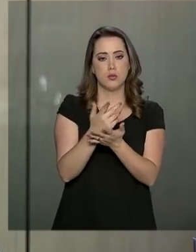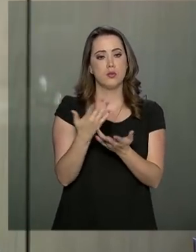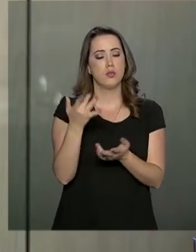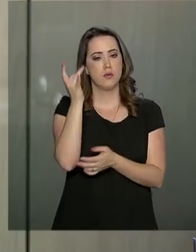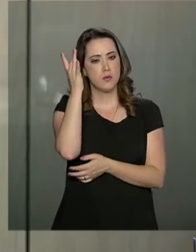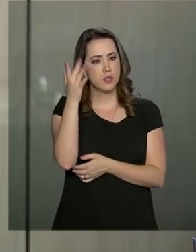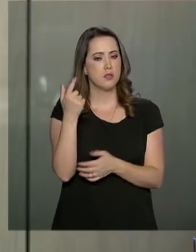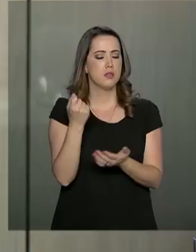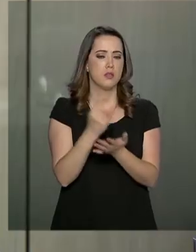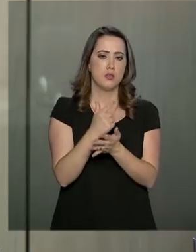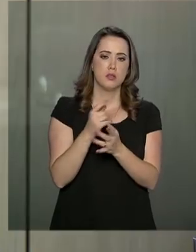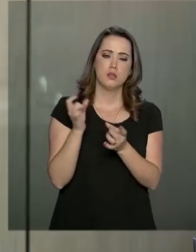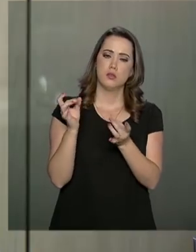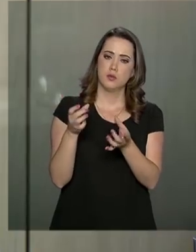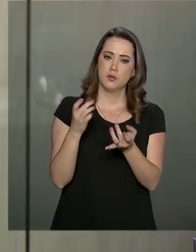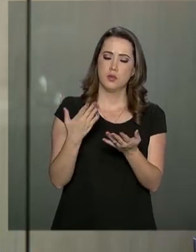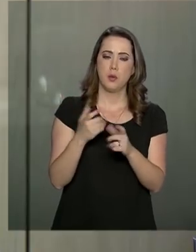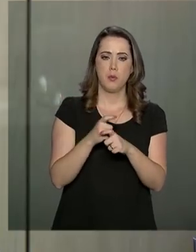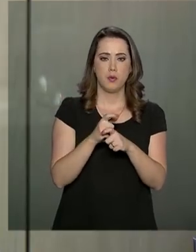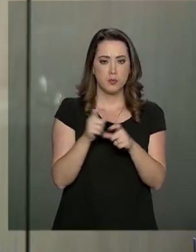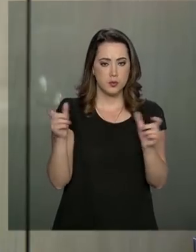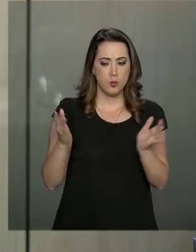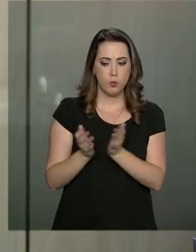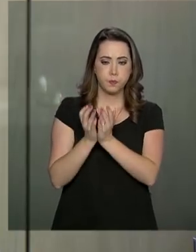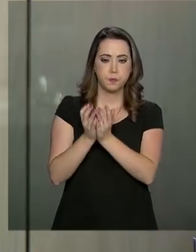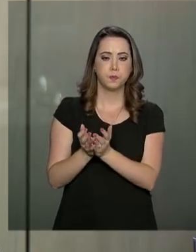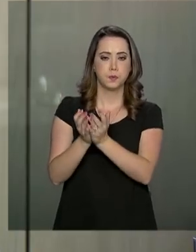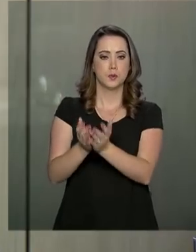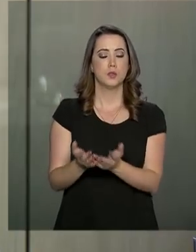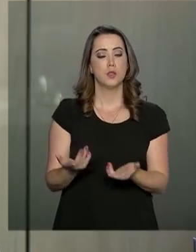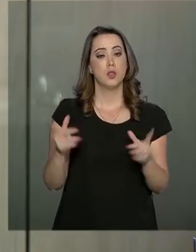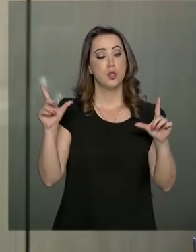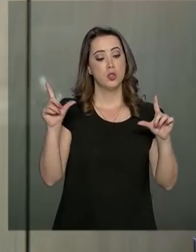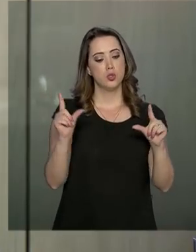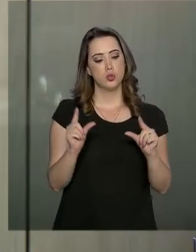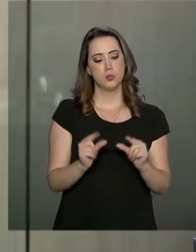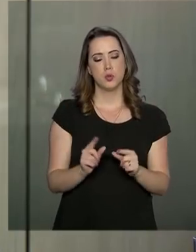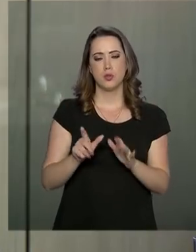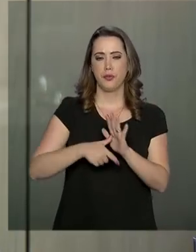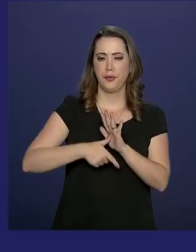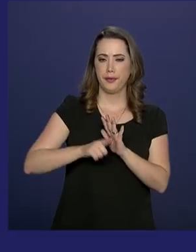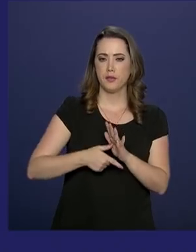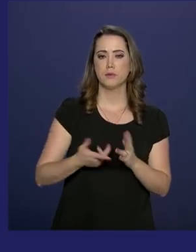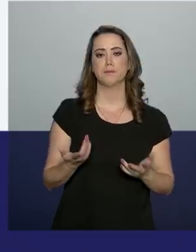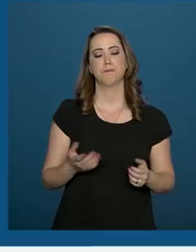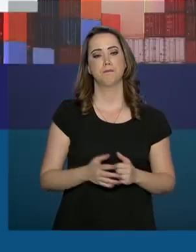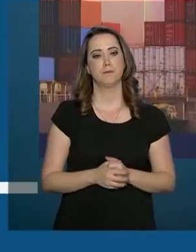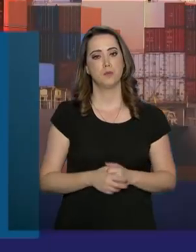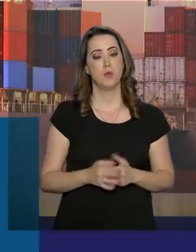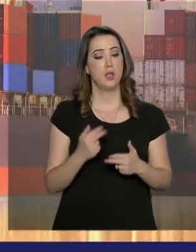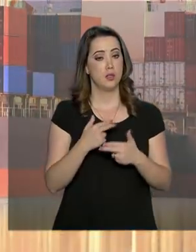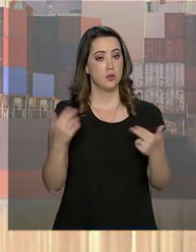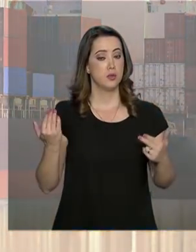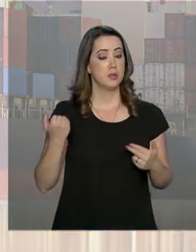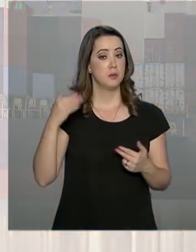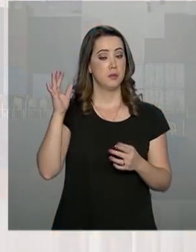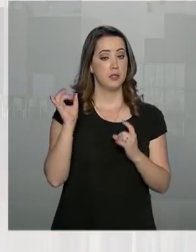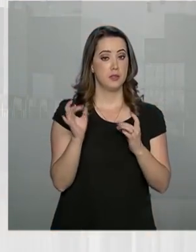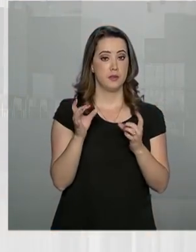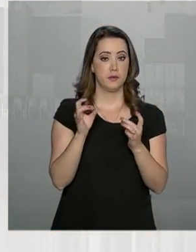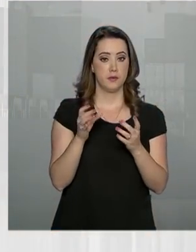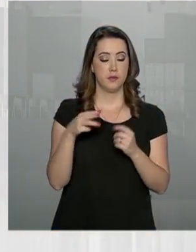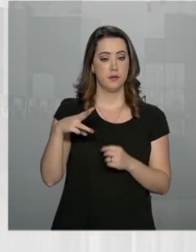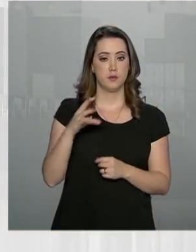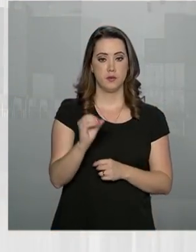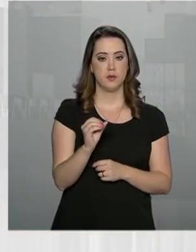agenda de aumento da eficiência portuária brasileira, a redução dos atrasos portuários. Os produtos mais vendidos no mês de